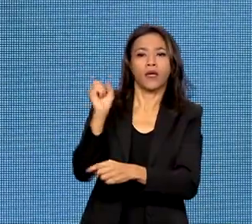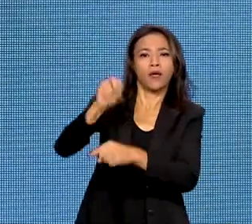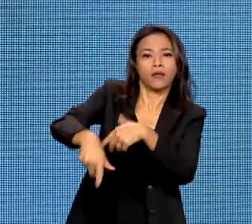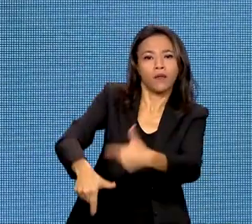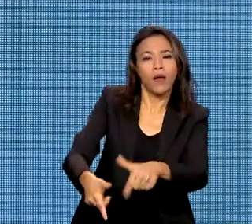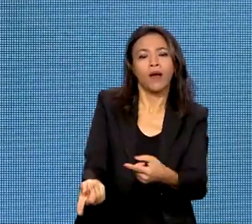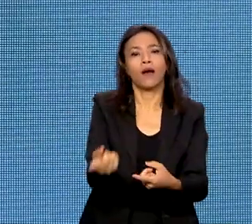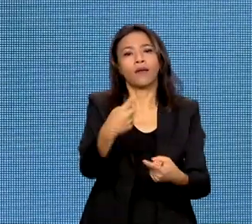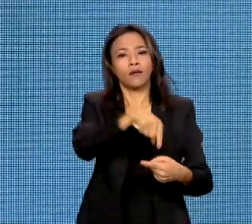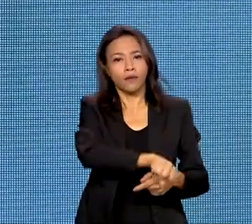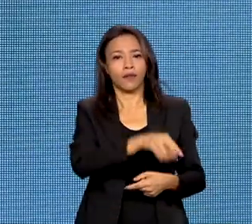e a gente poder avançar. 5. 9. 10. 10. 10.